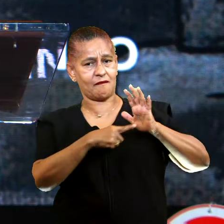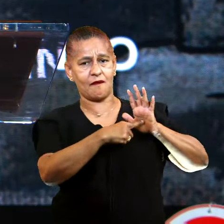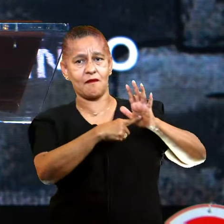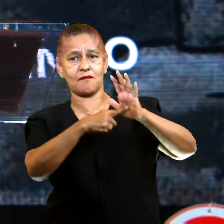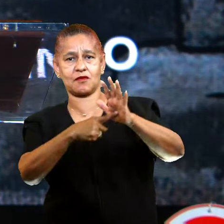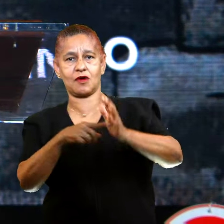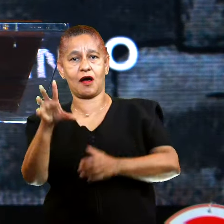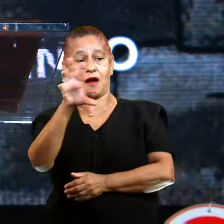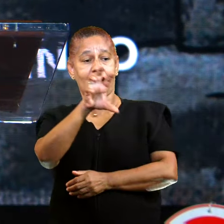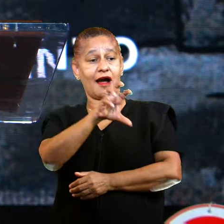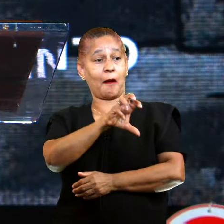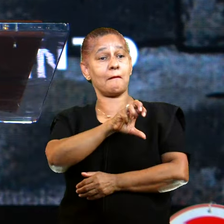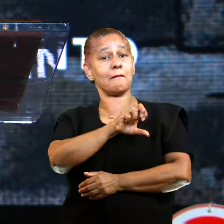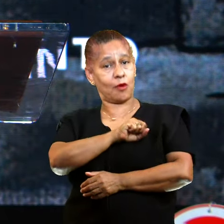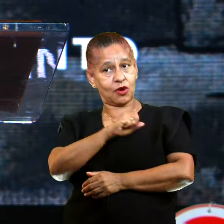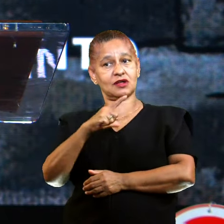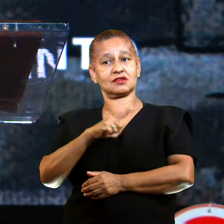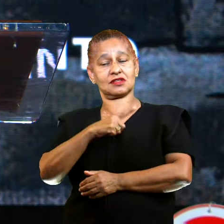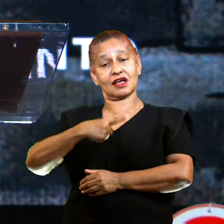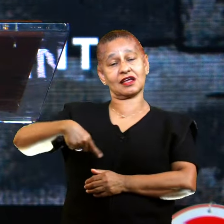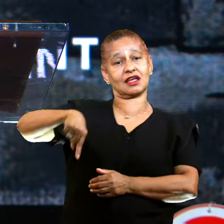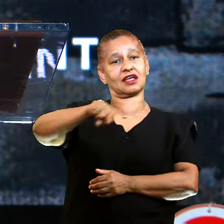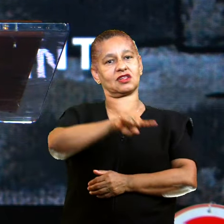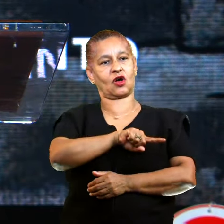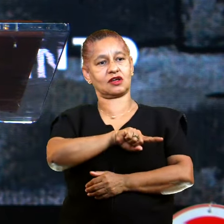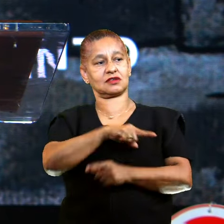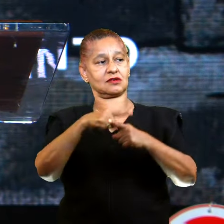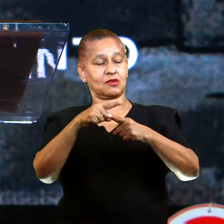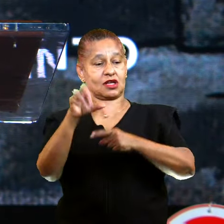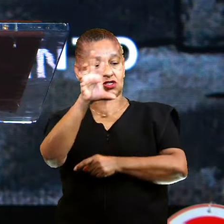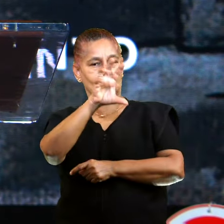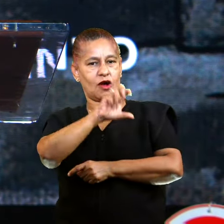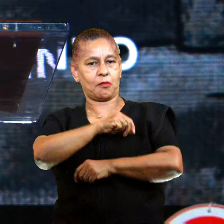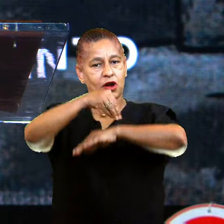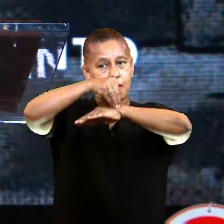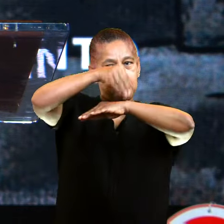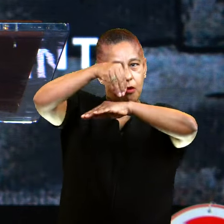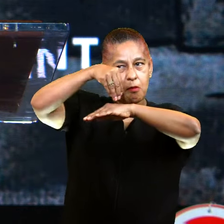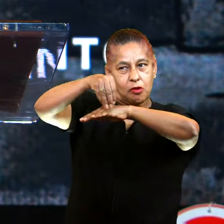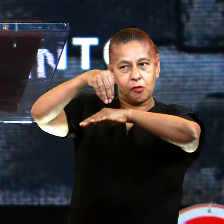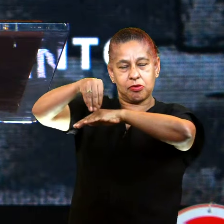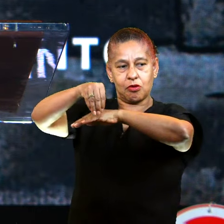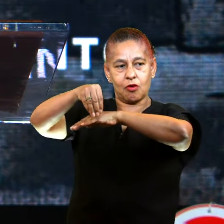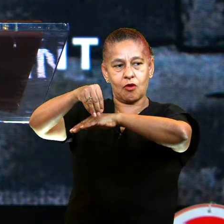amor. E onde o amor chega. As trevas precisam ser dissipadas.